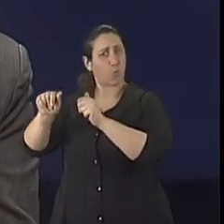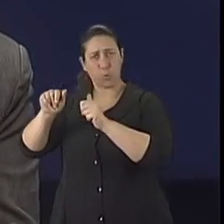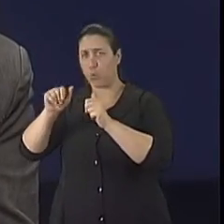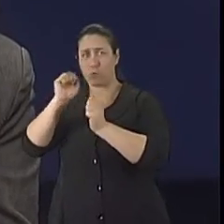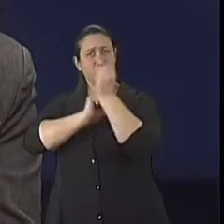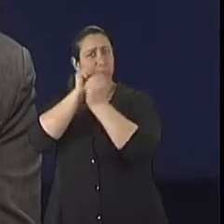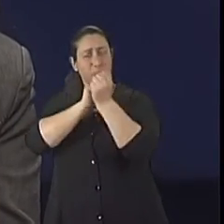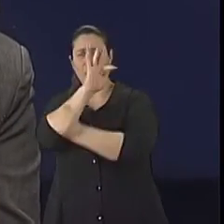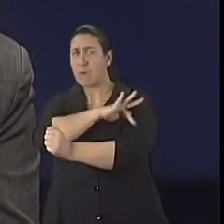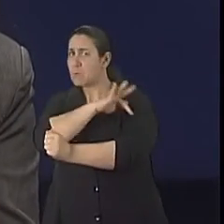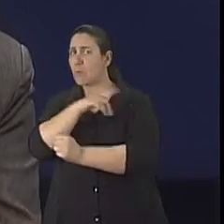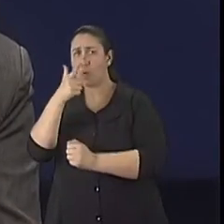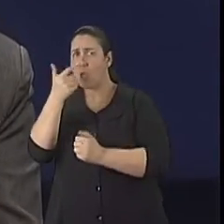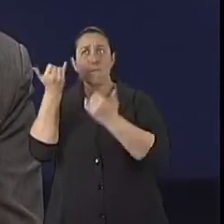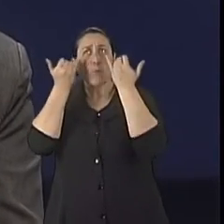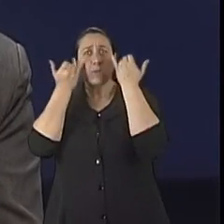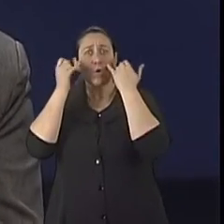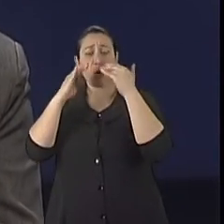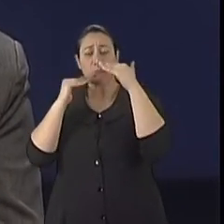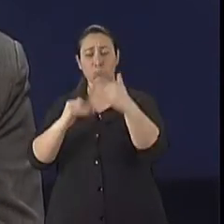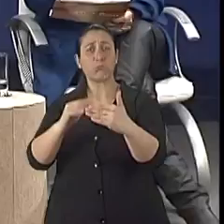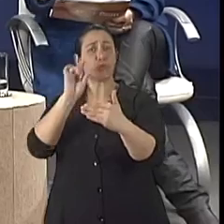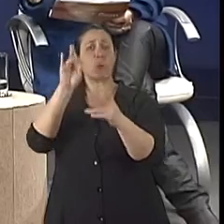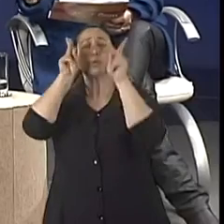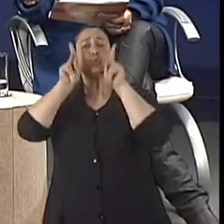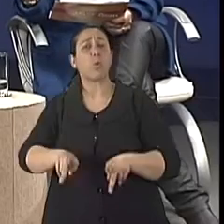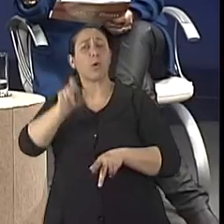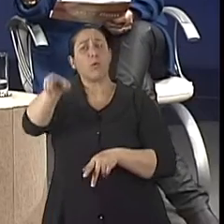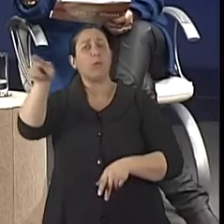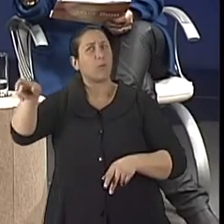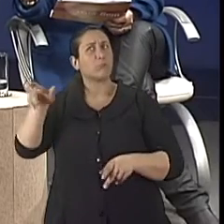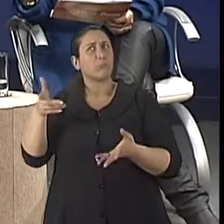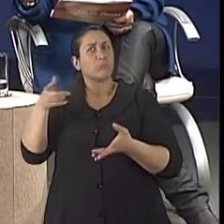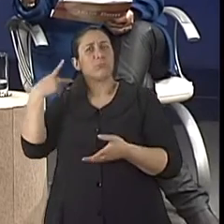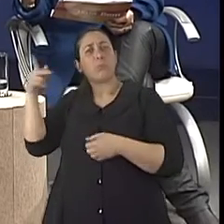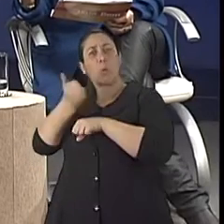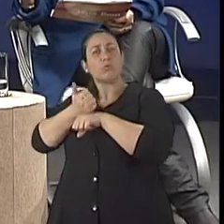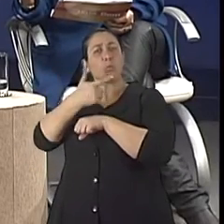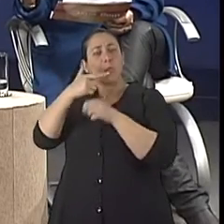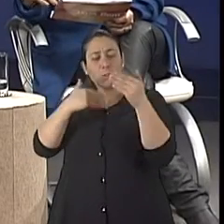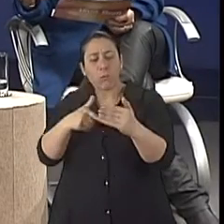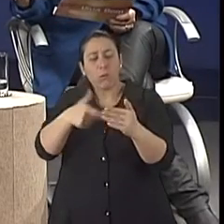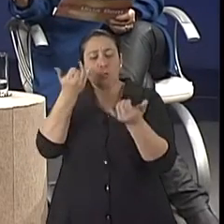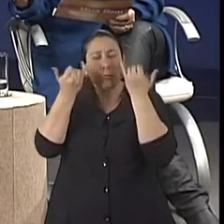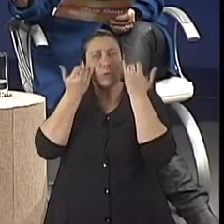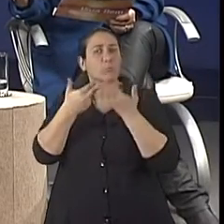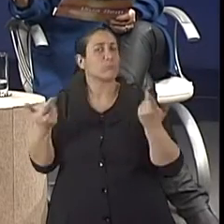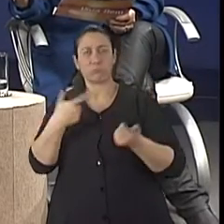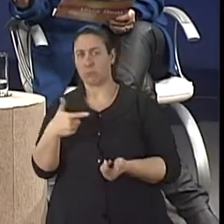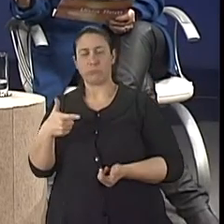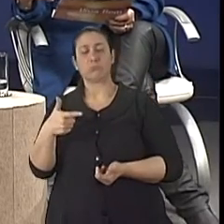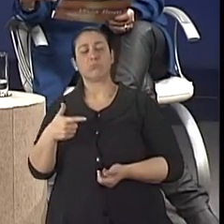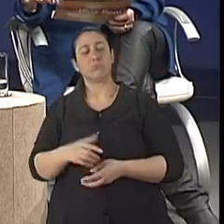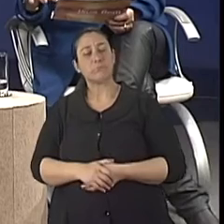readequaram à nova legislação. E elas têm um tempo para essa readequação? Elas têm um tempo. Ainda está correndo esse tempo.